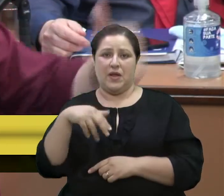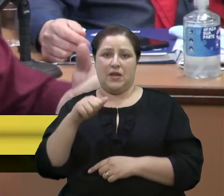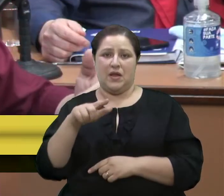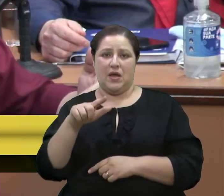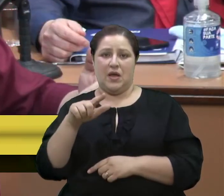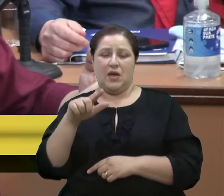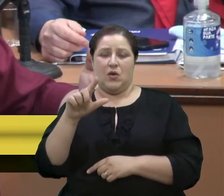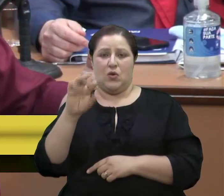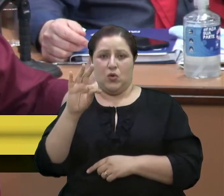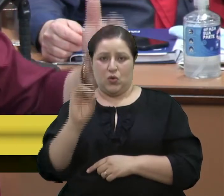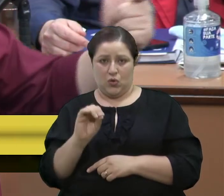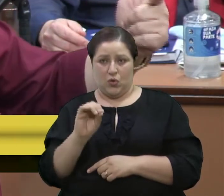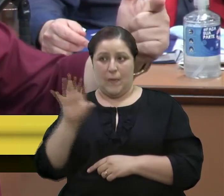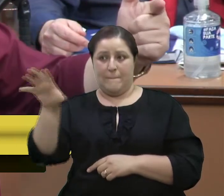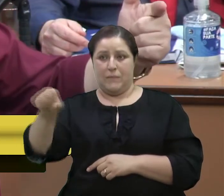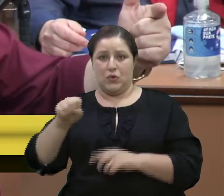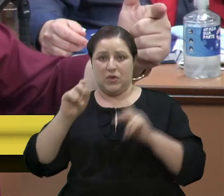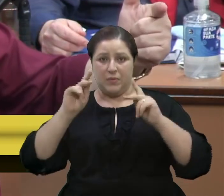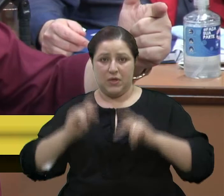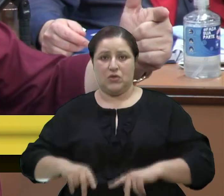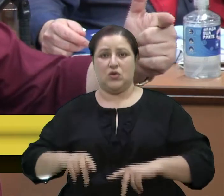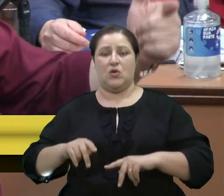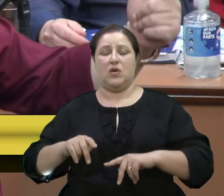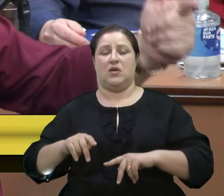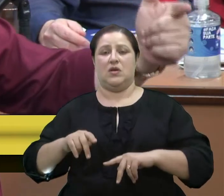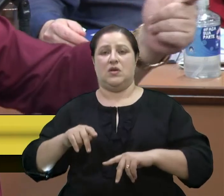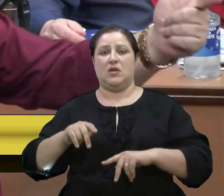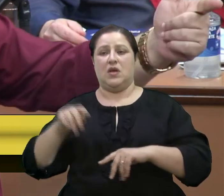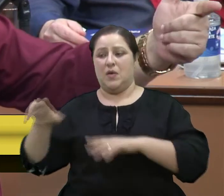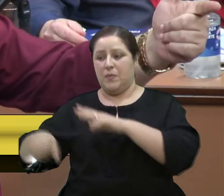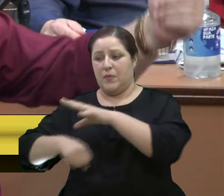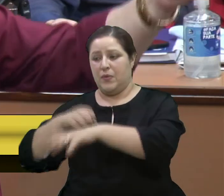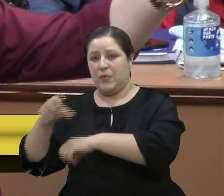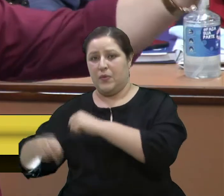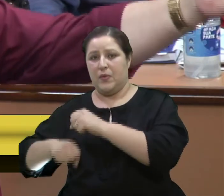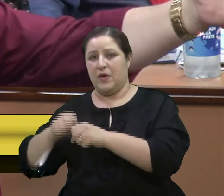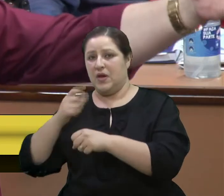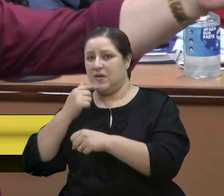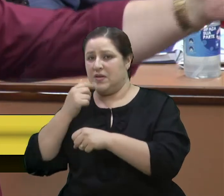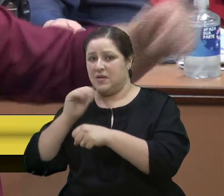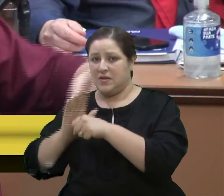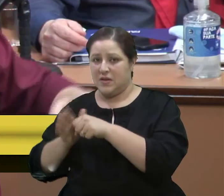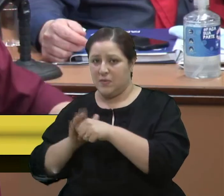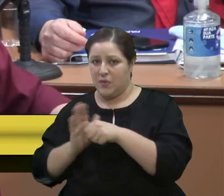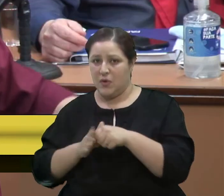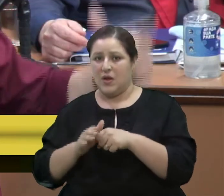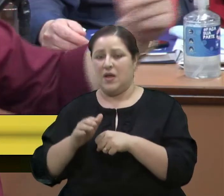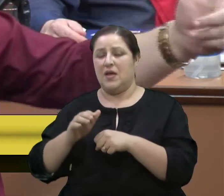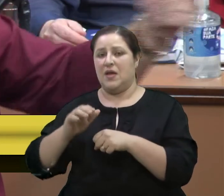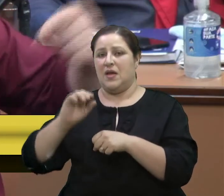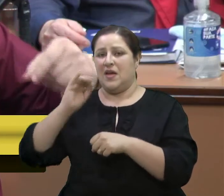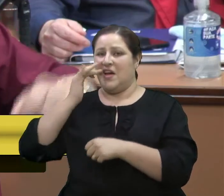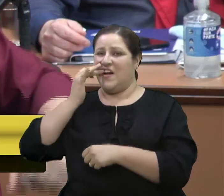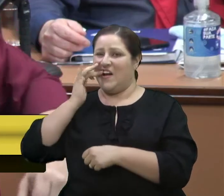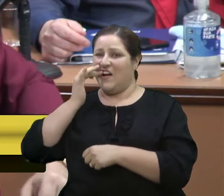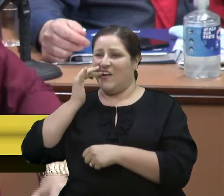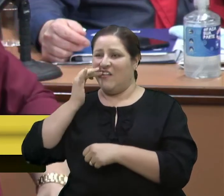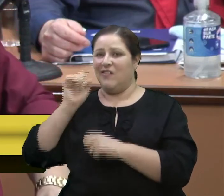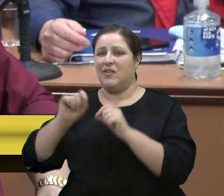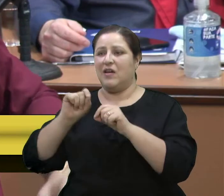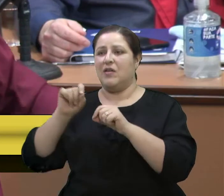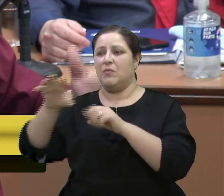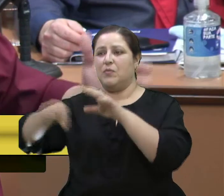e alho. Oito viagens. E onde eles vão buscar? Lá nas aldeias dos índios. É os índios que vêm para cá.